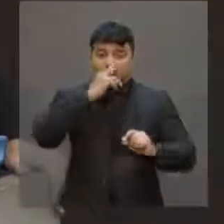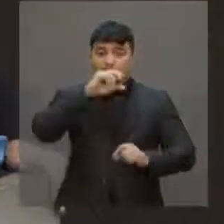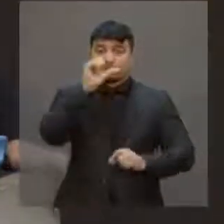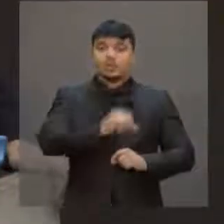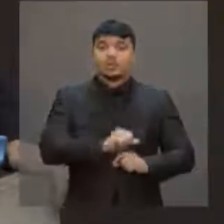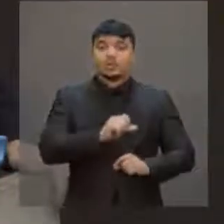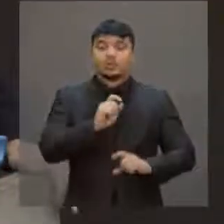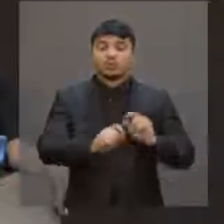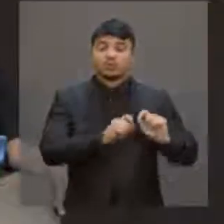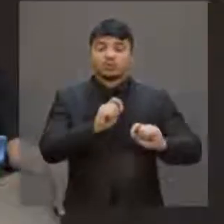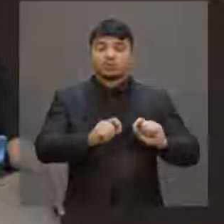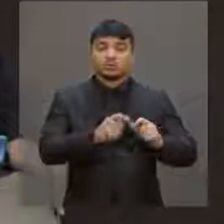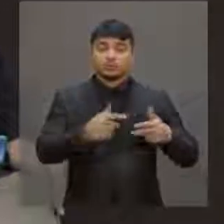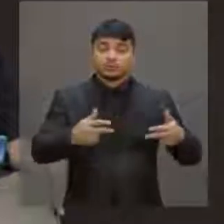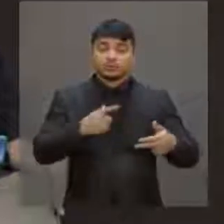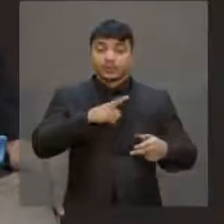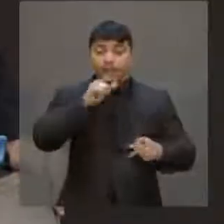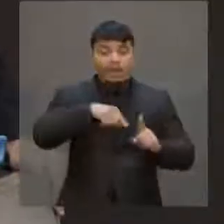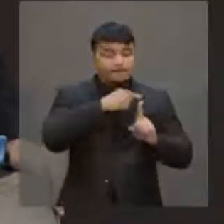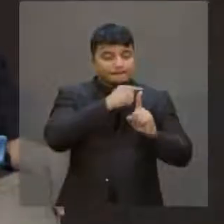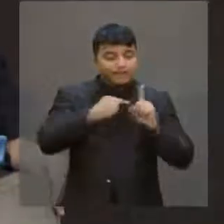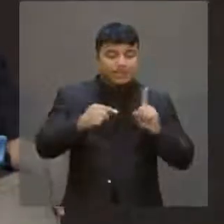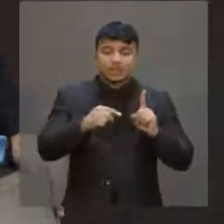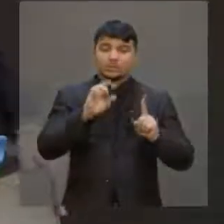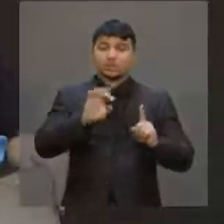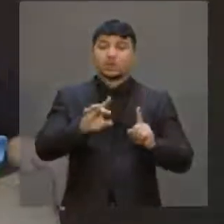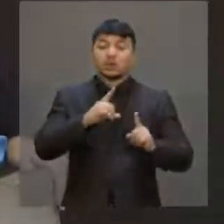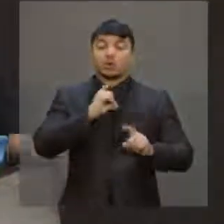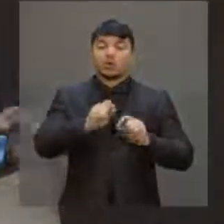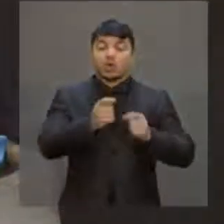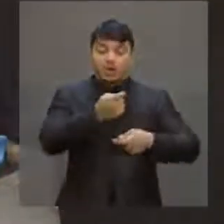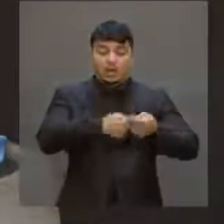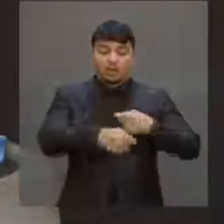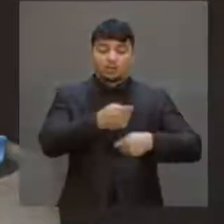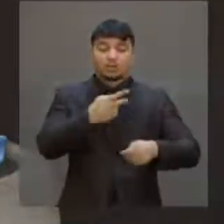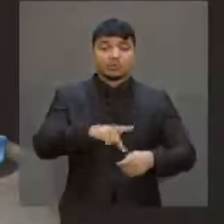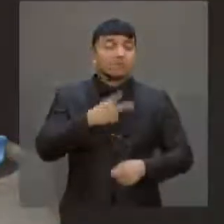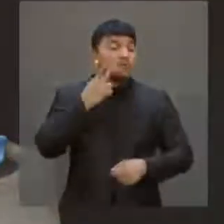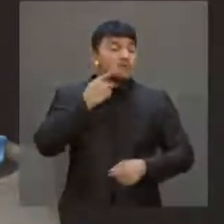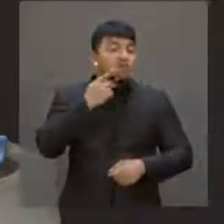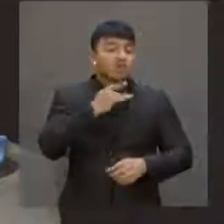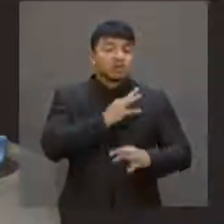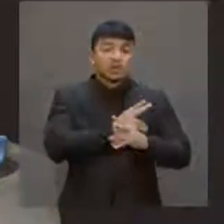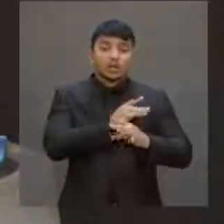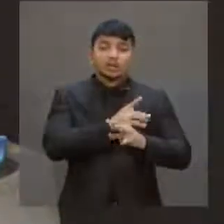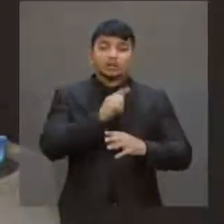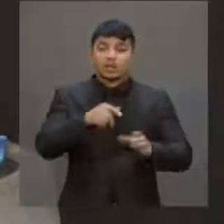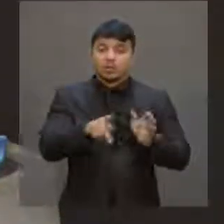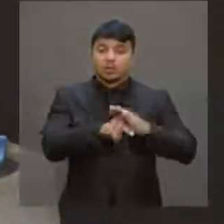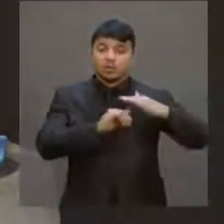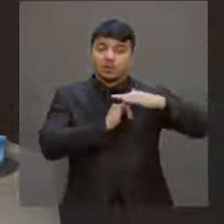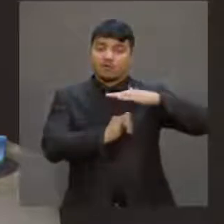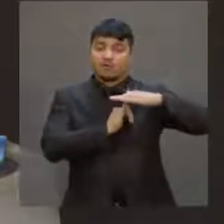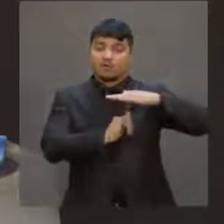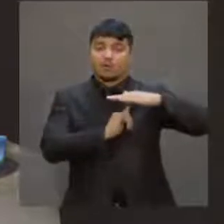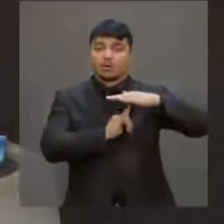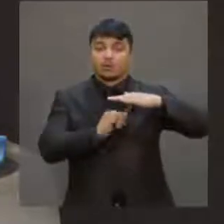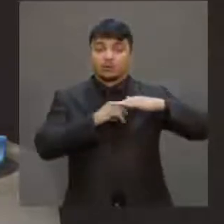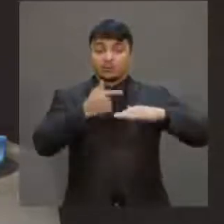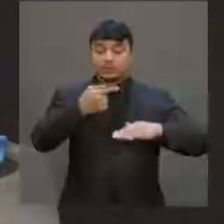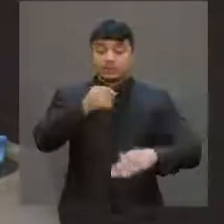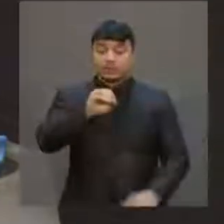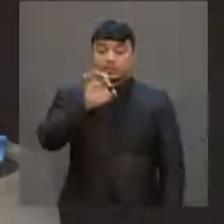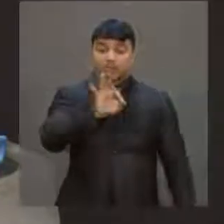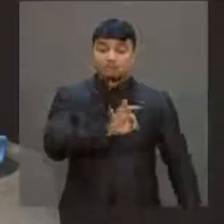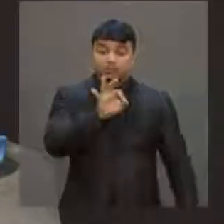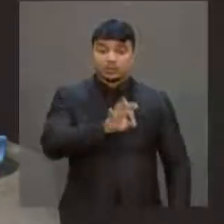Ceará é pior. Nós estamos com metade da nossa economia, no caso de Fortaleza, na informalidade. 70%